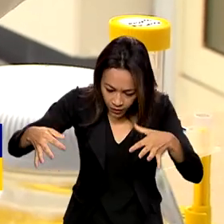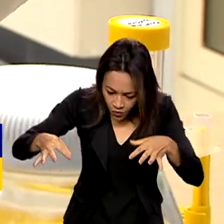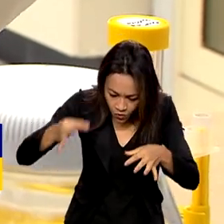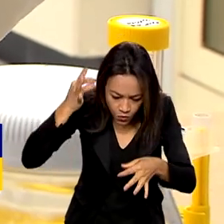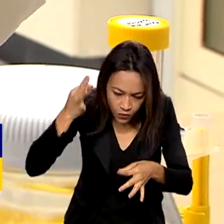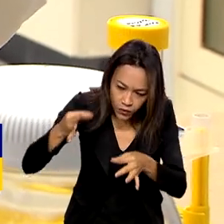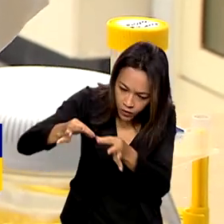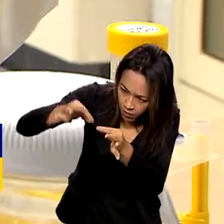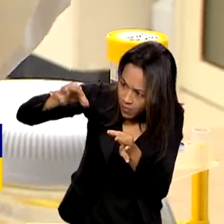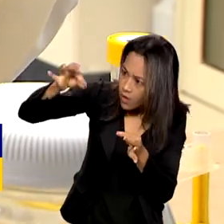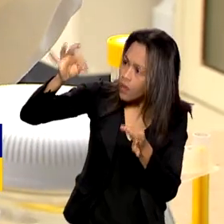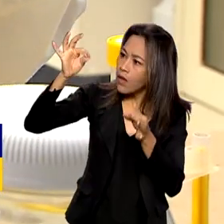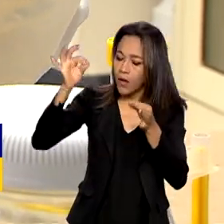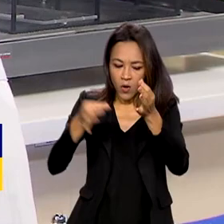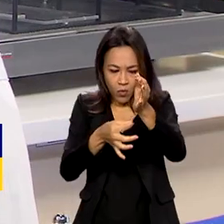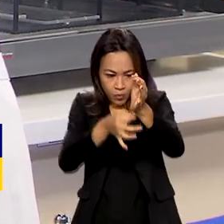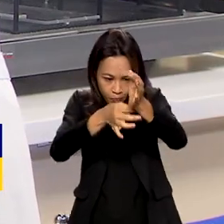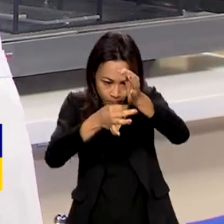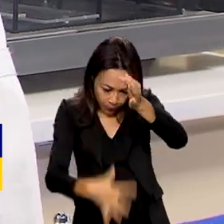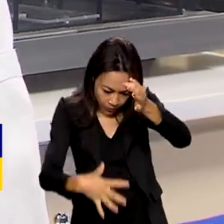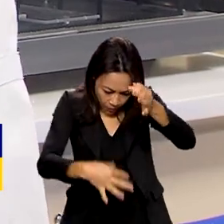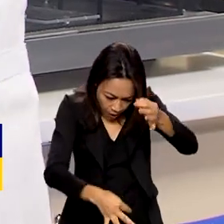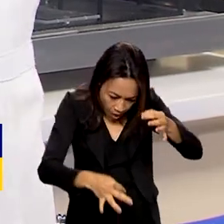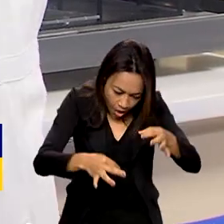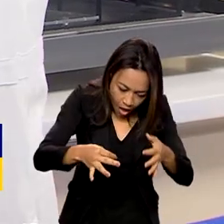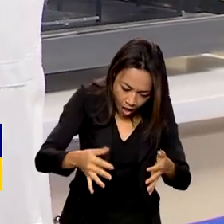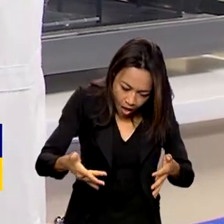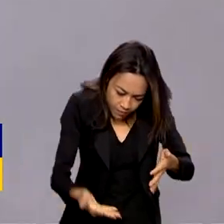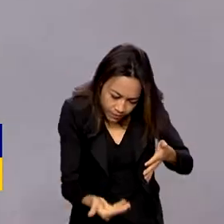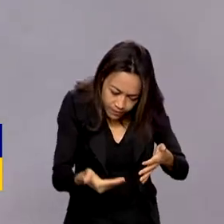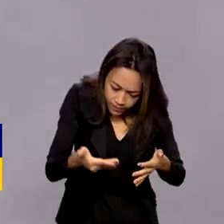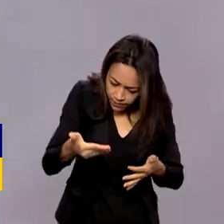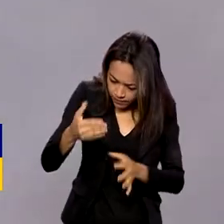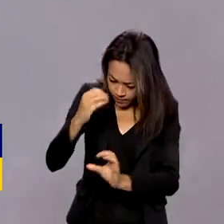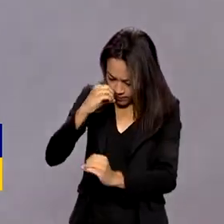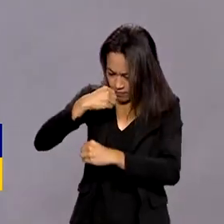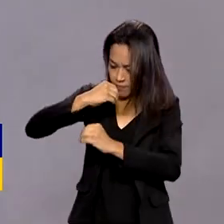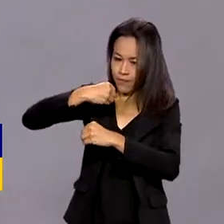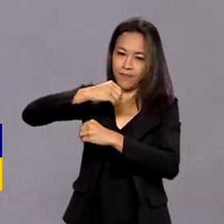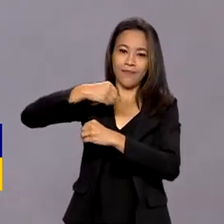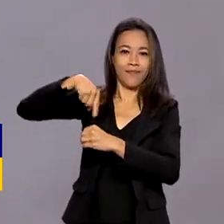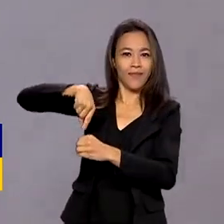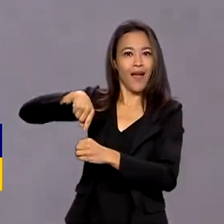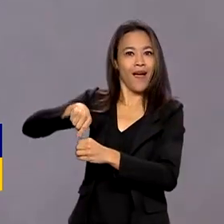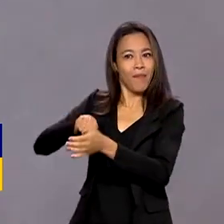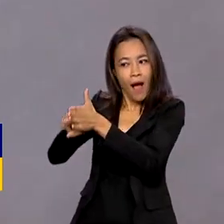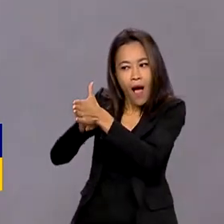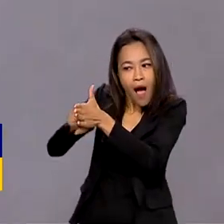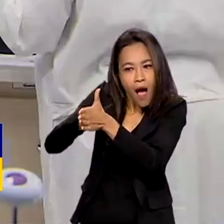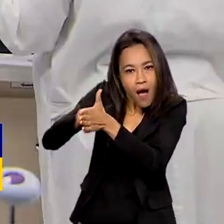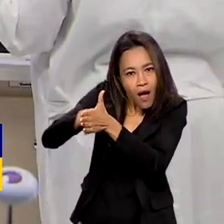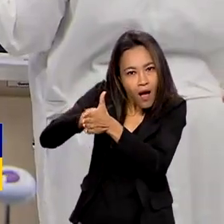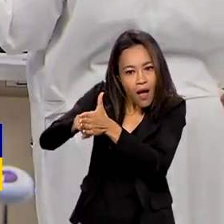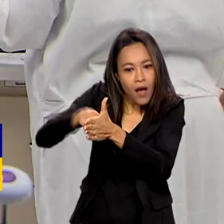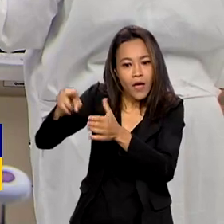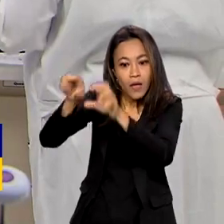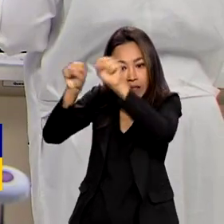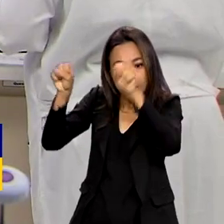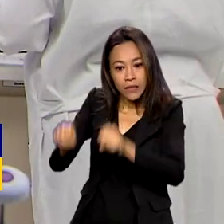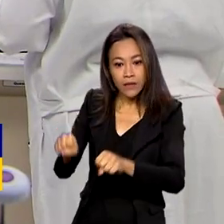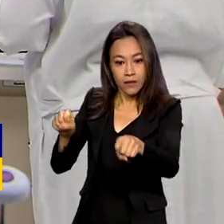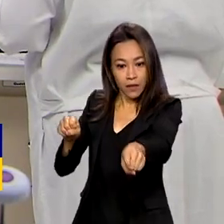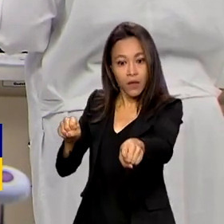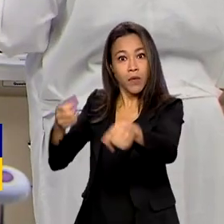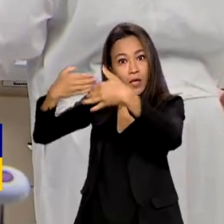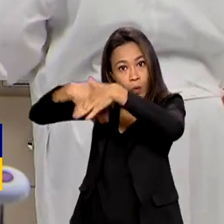fio de cabelo ou um pingo de sangue, os peritos podem acessar o Banco Nacional de Perfis Genéticos, um sistema que